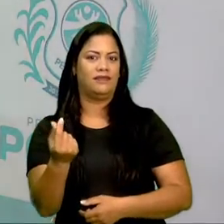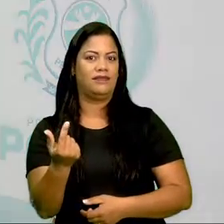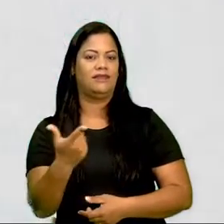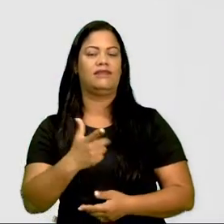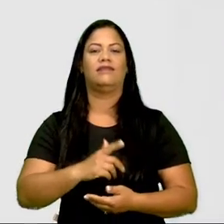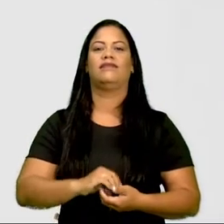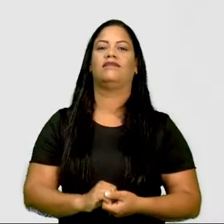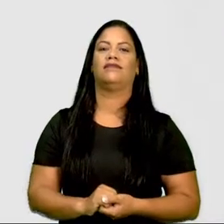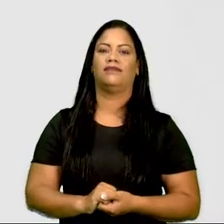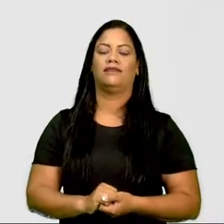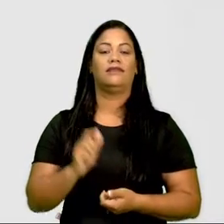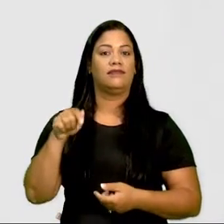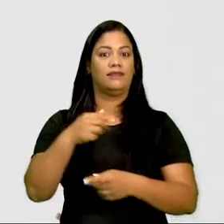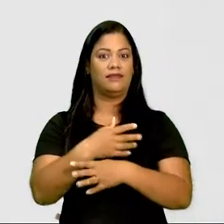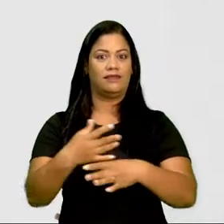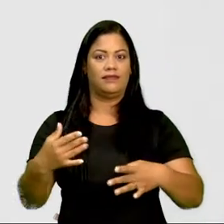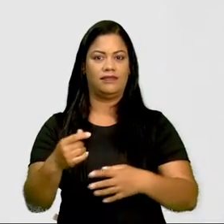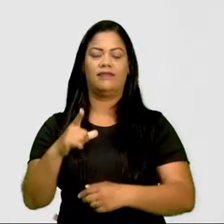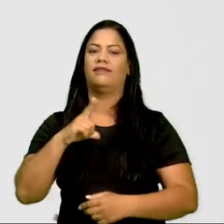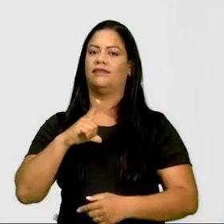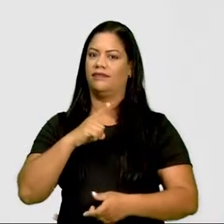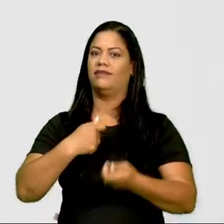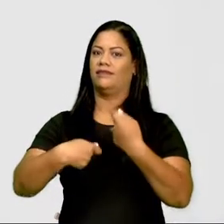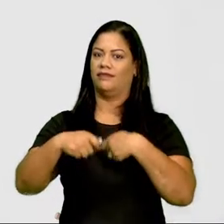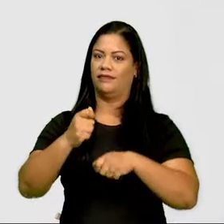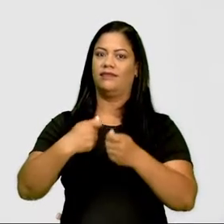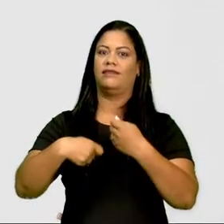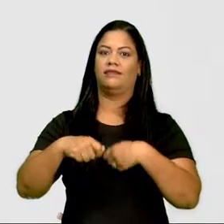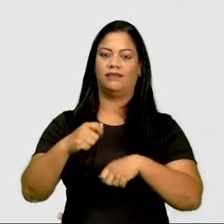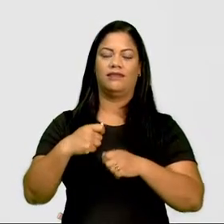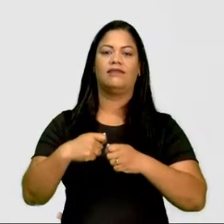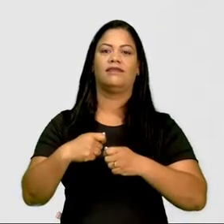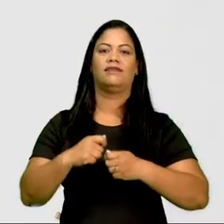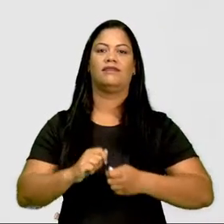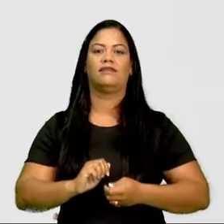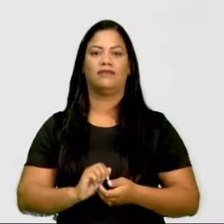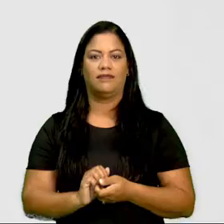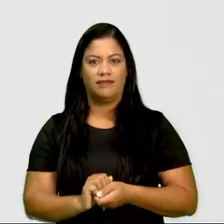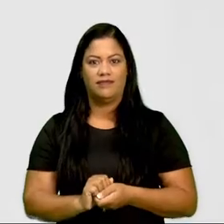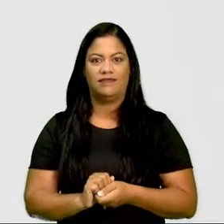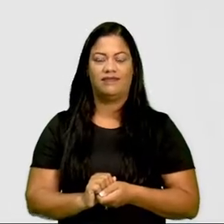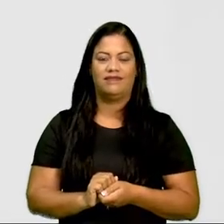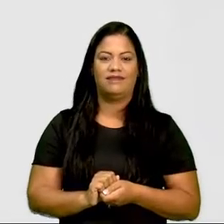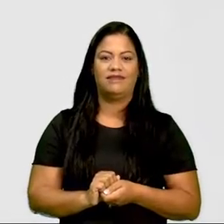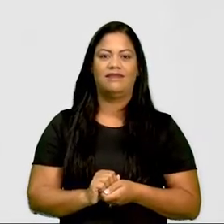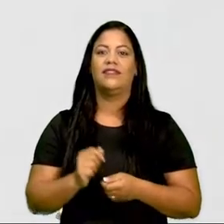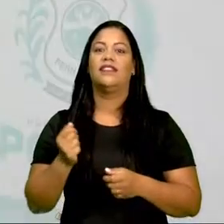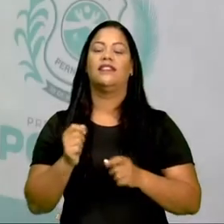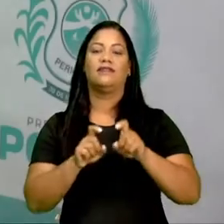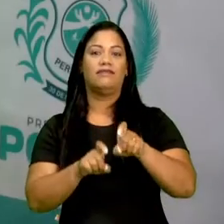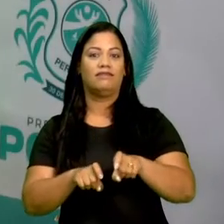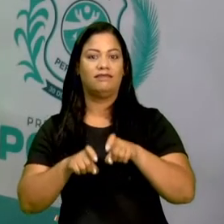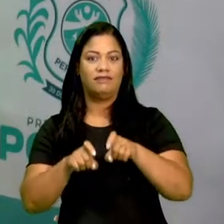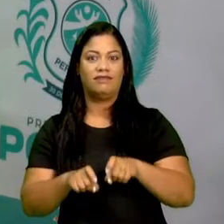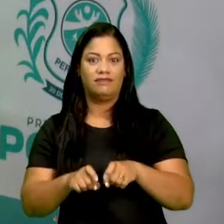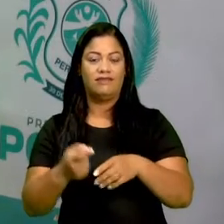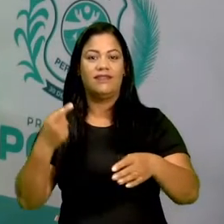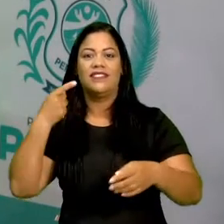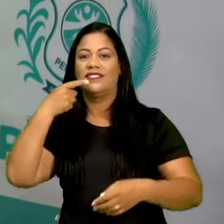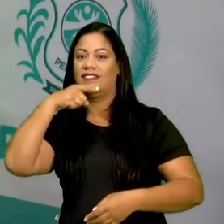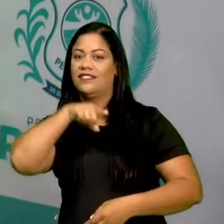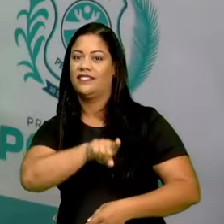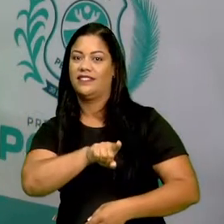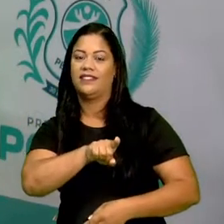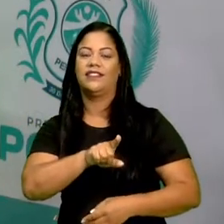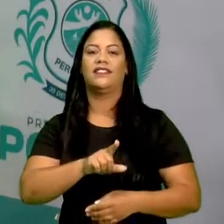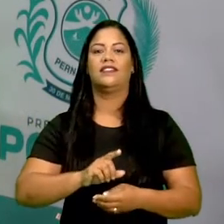dinheiro. Então, hipojuca tem sua economia voltada para a agroindústria canavieira, que é